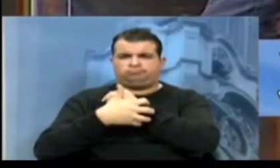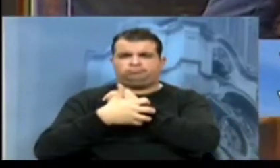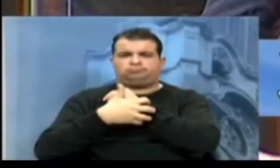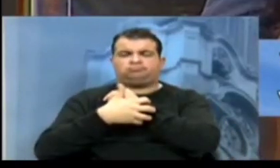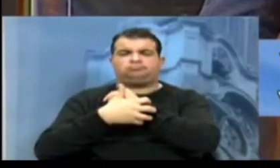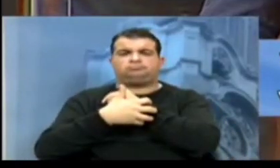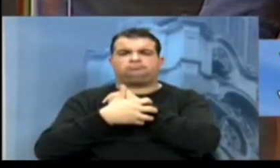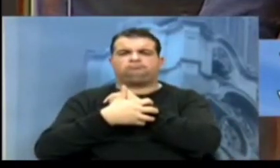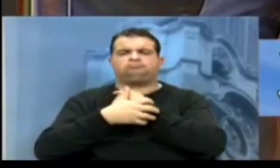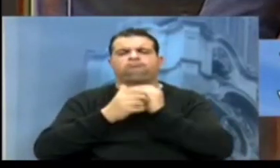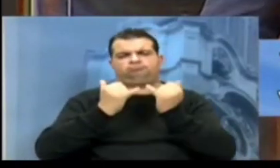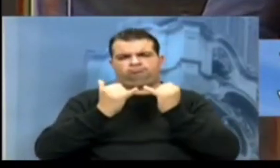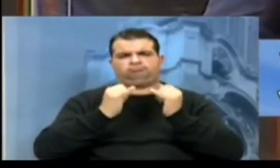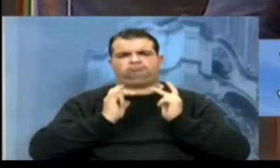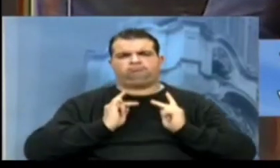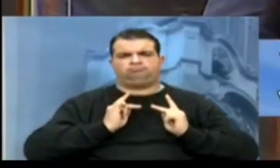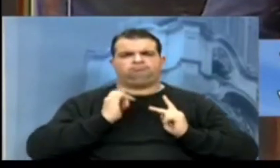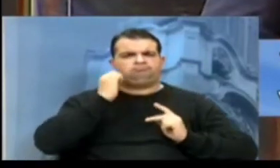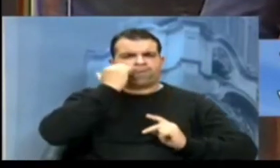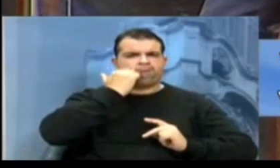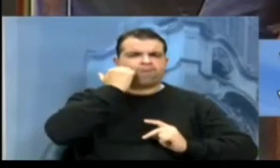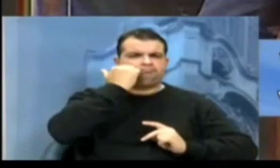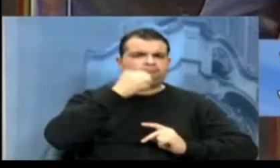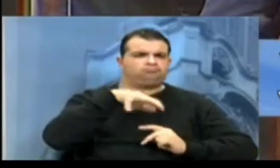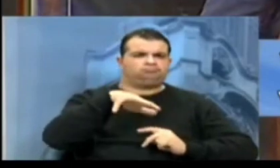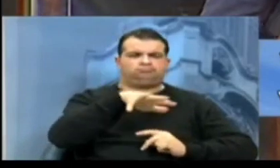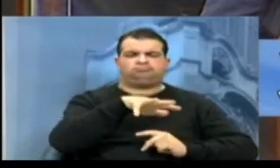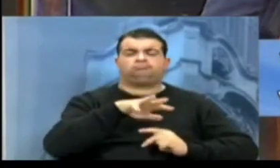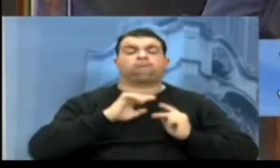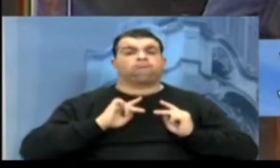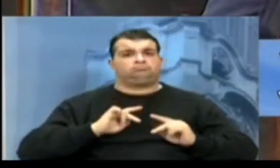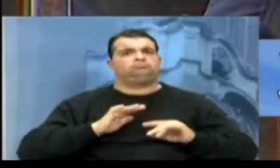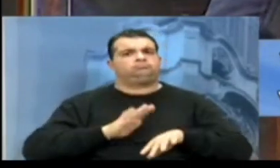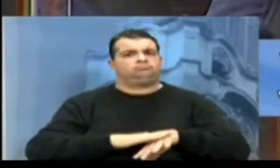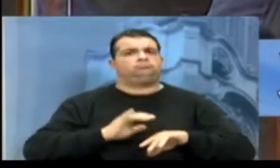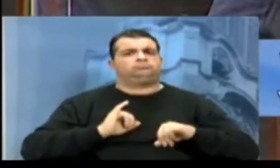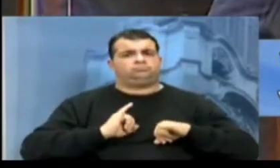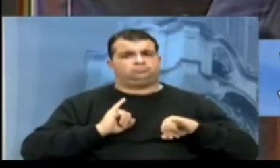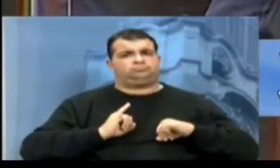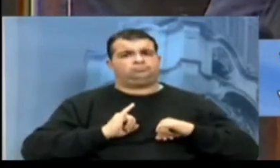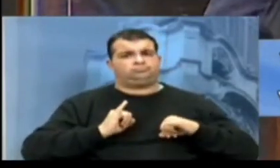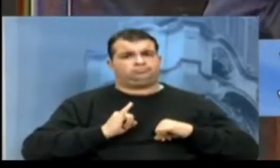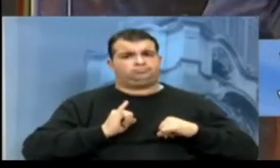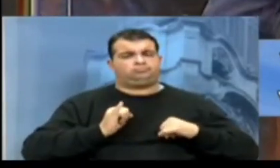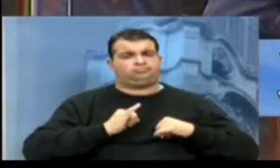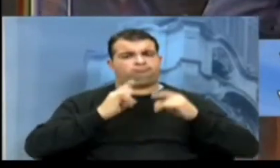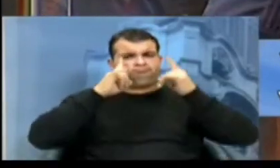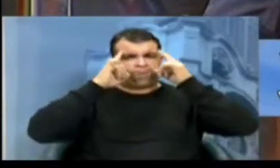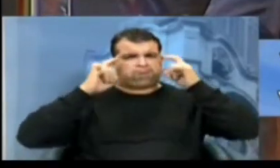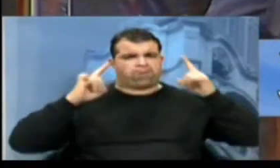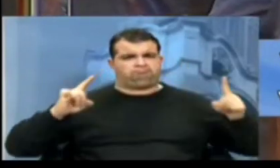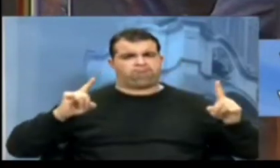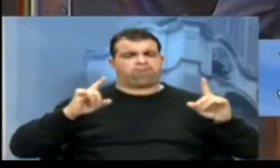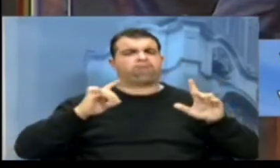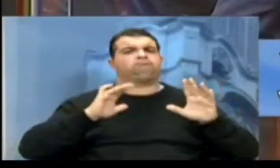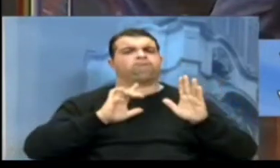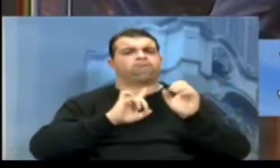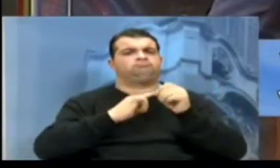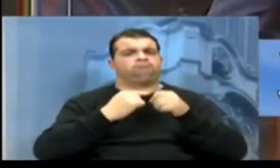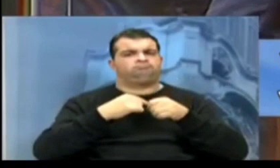população negra e daqueles que são as maiores vítimas da violência urbana no Brasil.